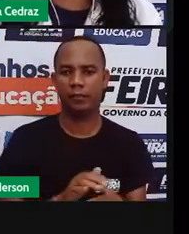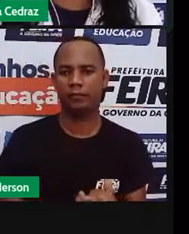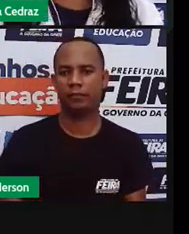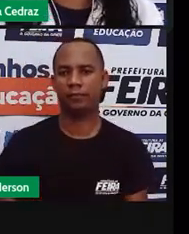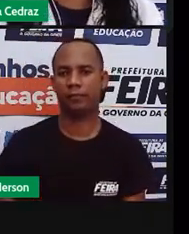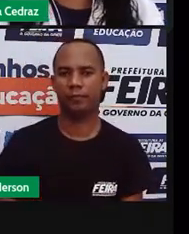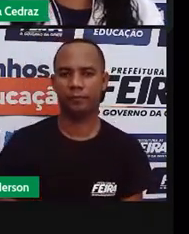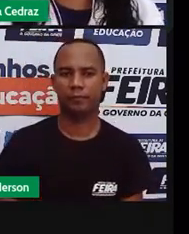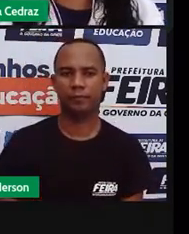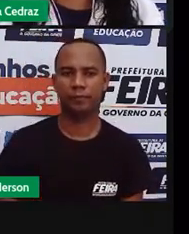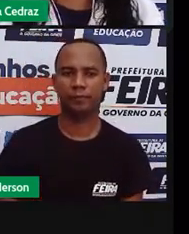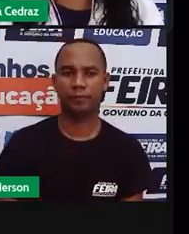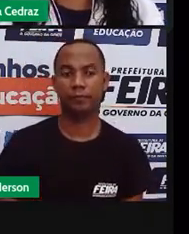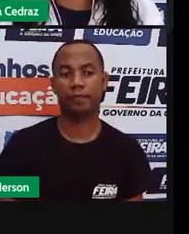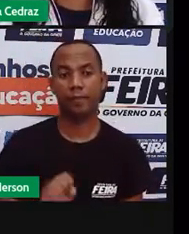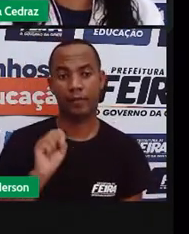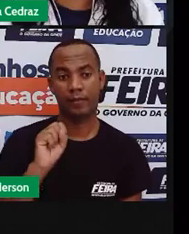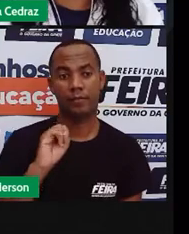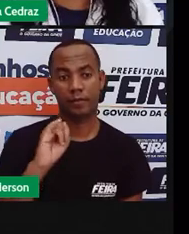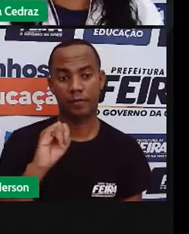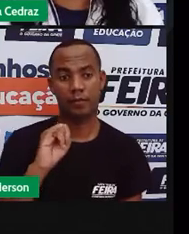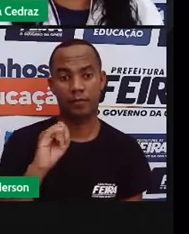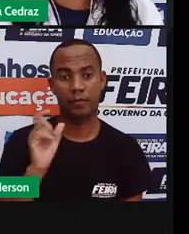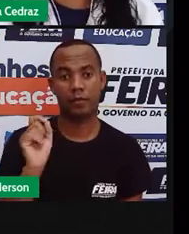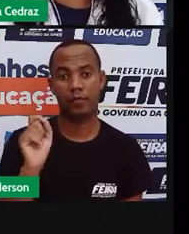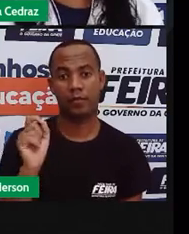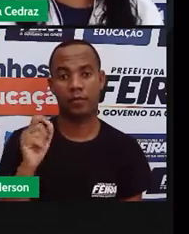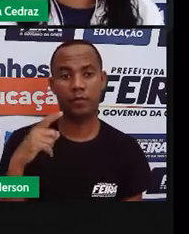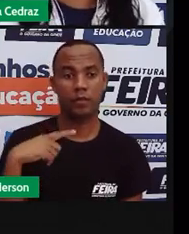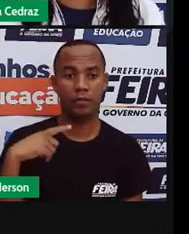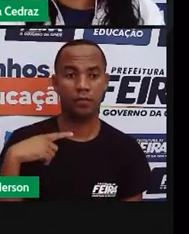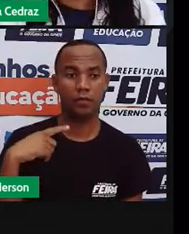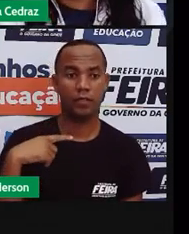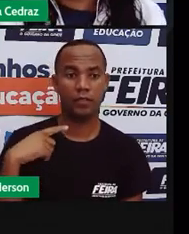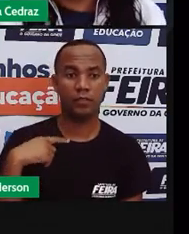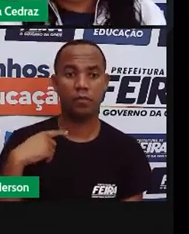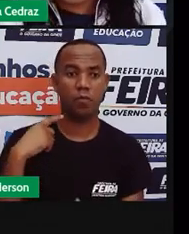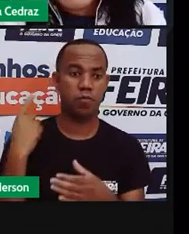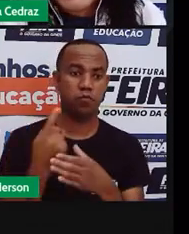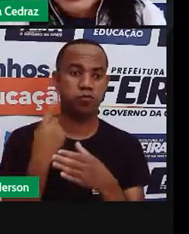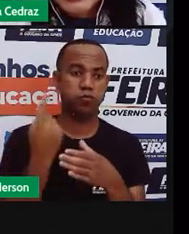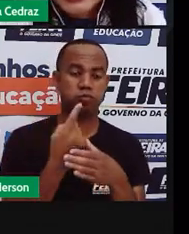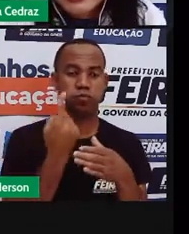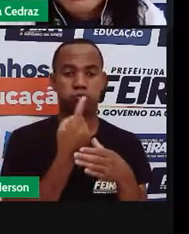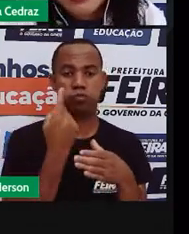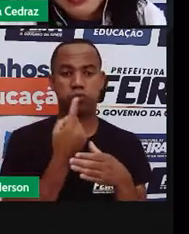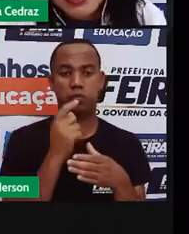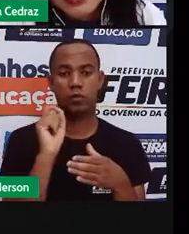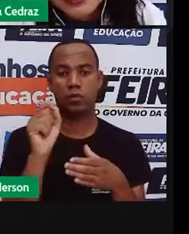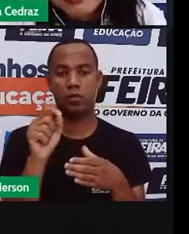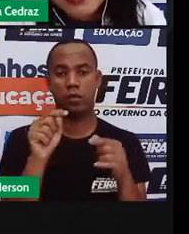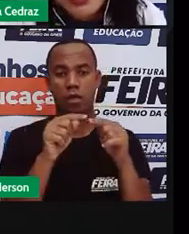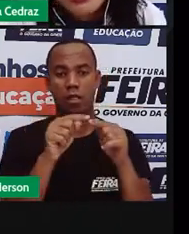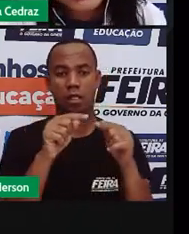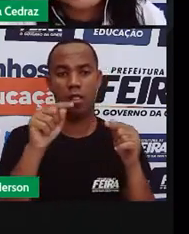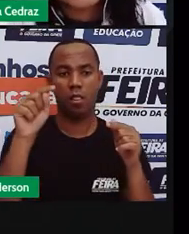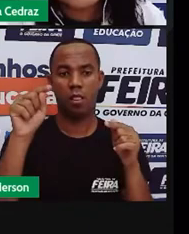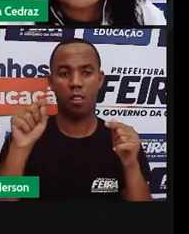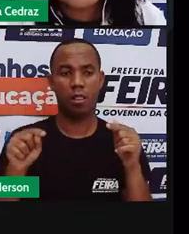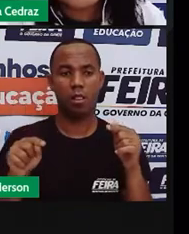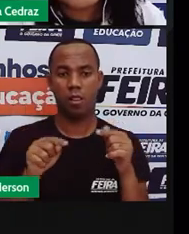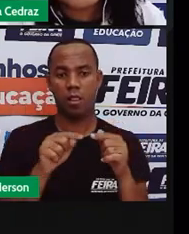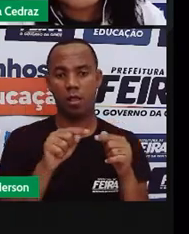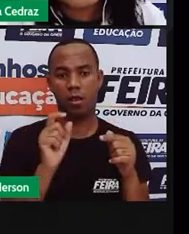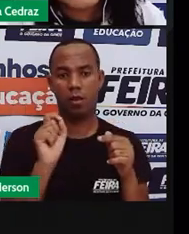se tivesse um tsunami agora nessa ilha bem aqui embaixo